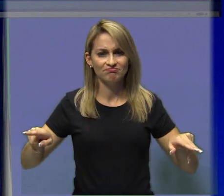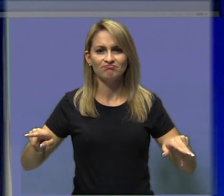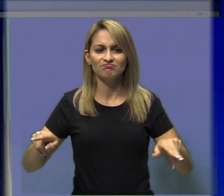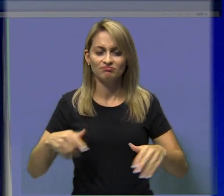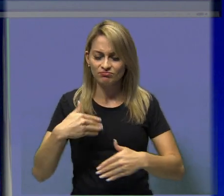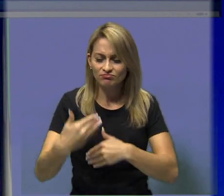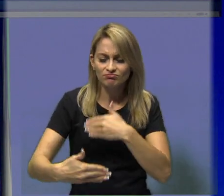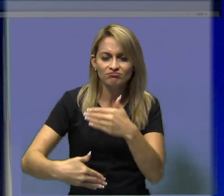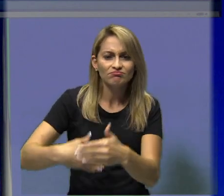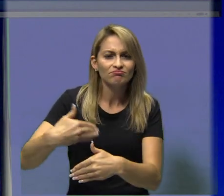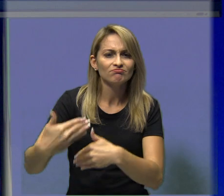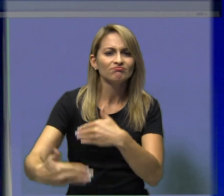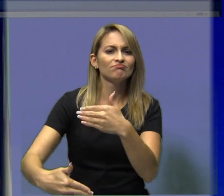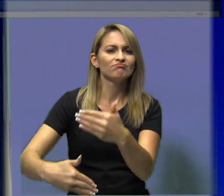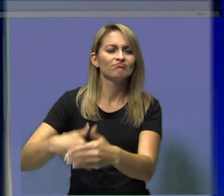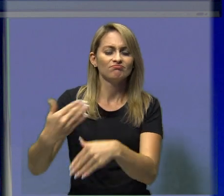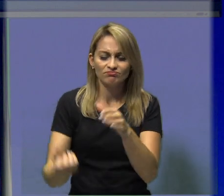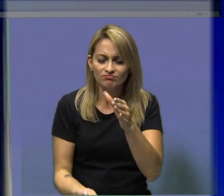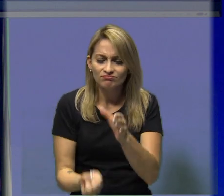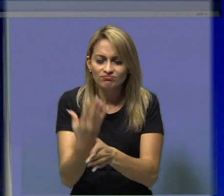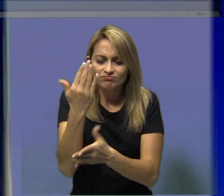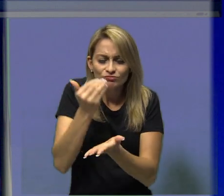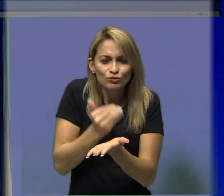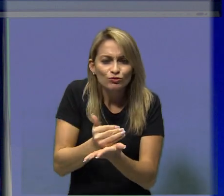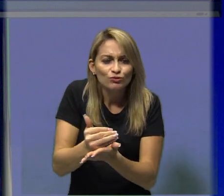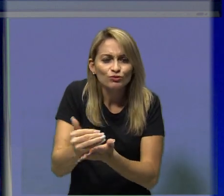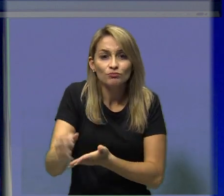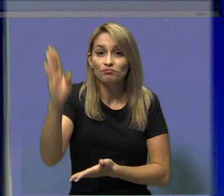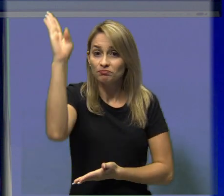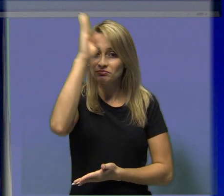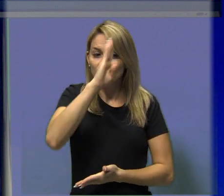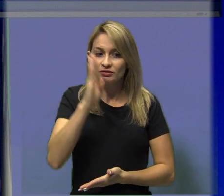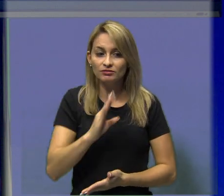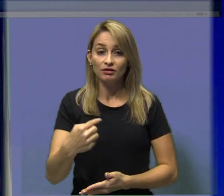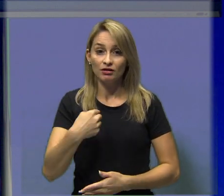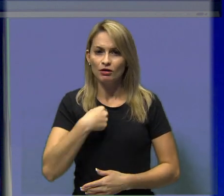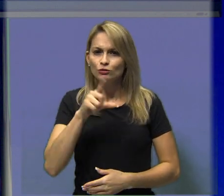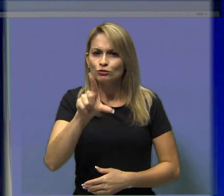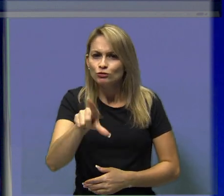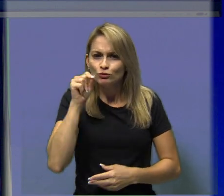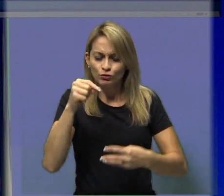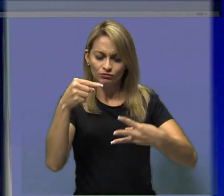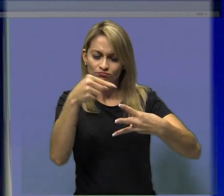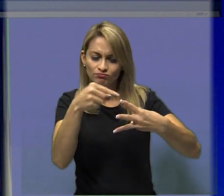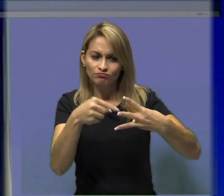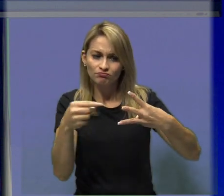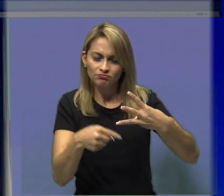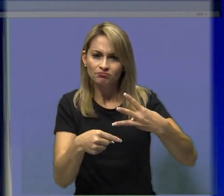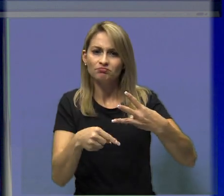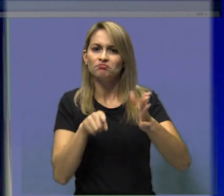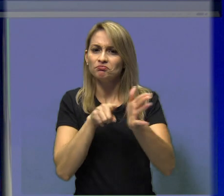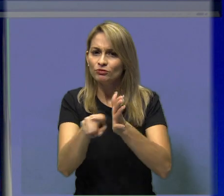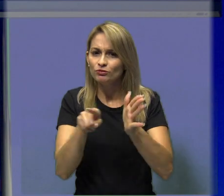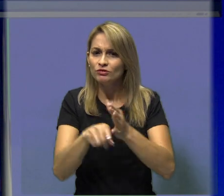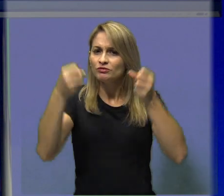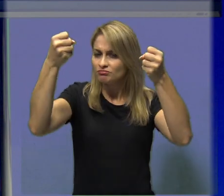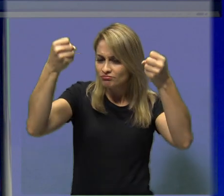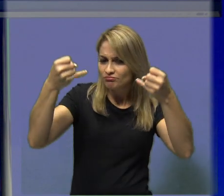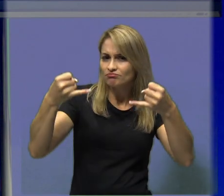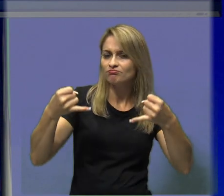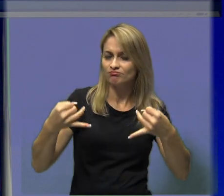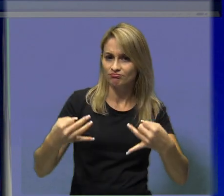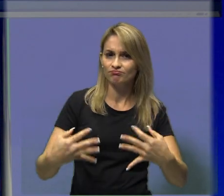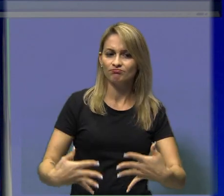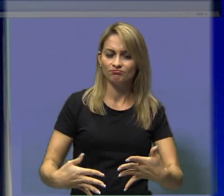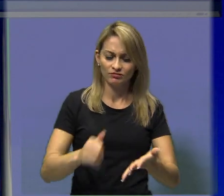fundante dos processos históricos da origem do Brasil. E eu separei para vocês três questões. Nós vamos trabalhar hoje